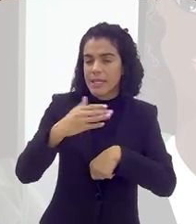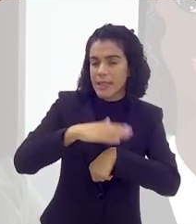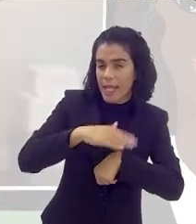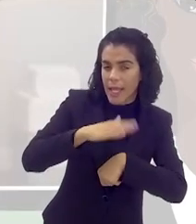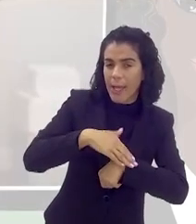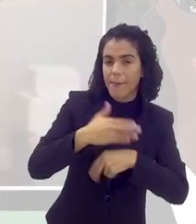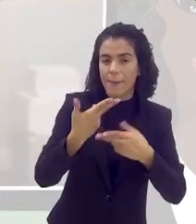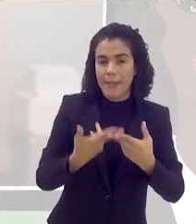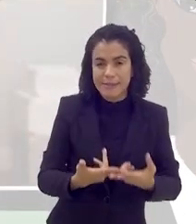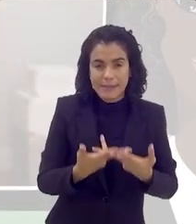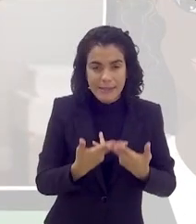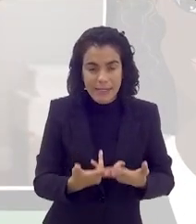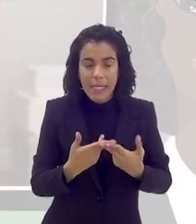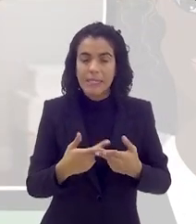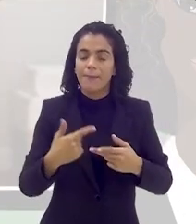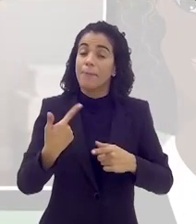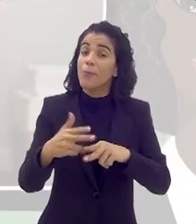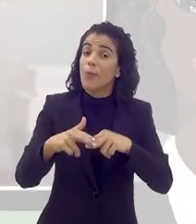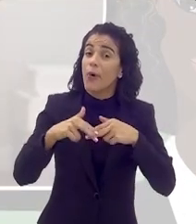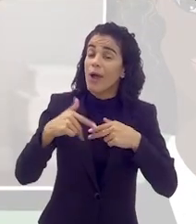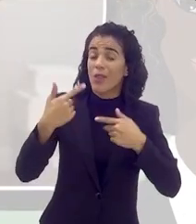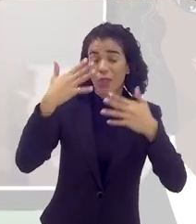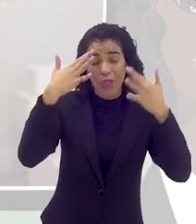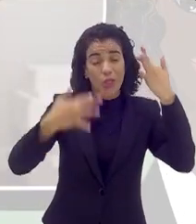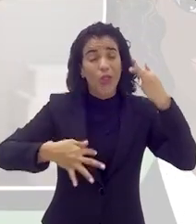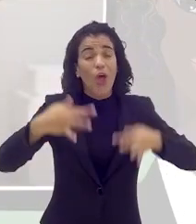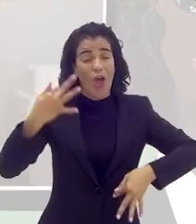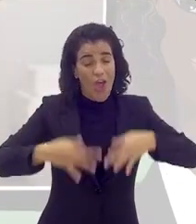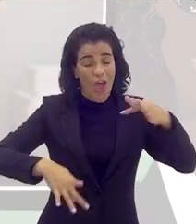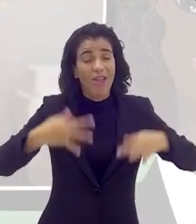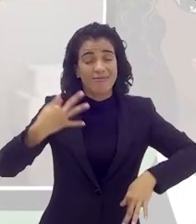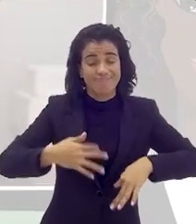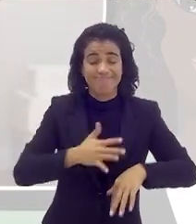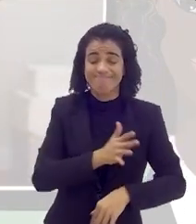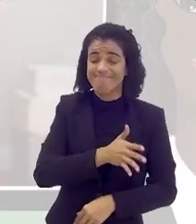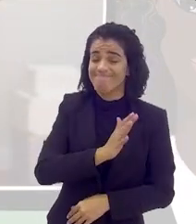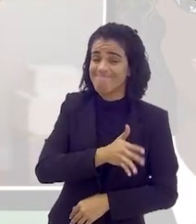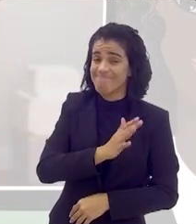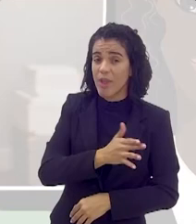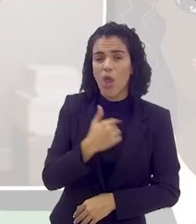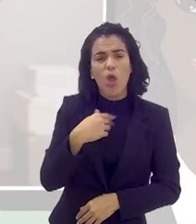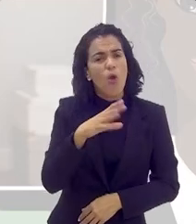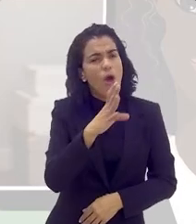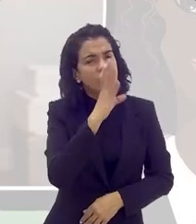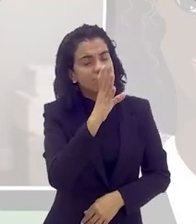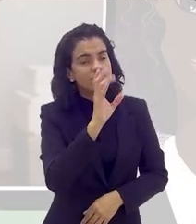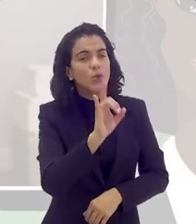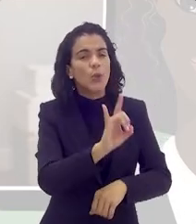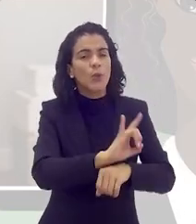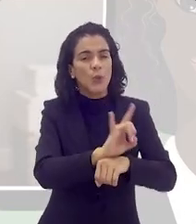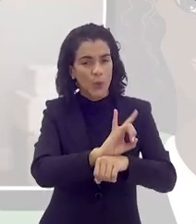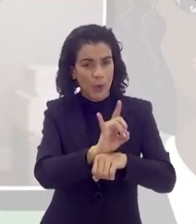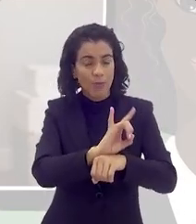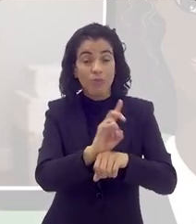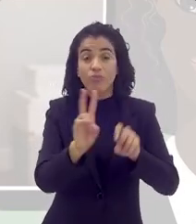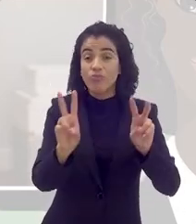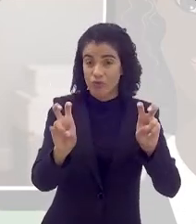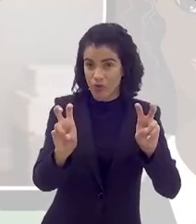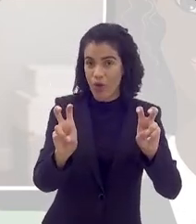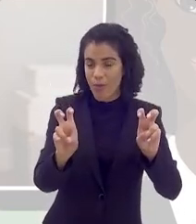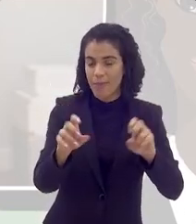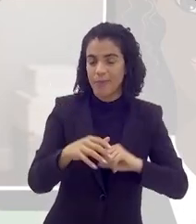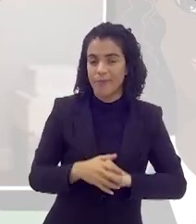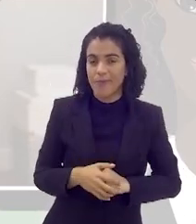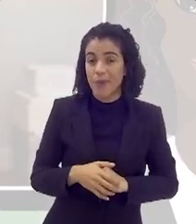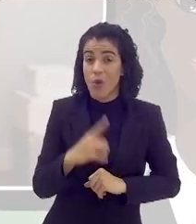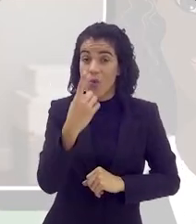ela requer tempo, muitas vezes ela é dolorosa, e aí eu assisti um documentário sobre